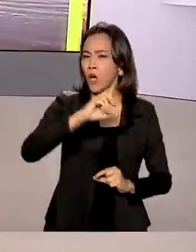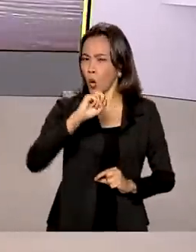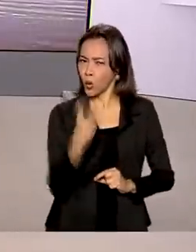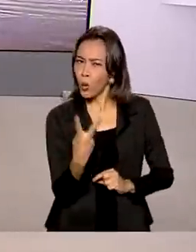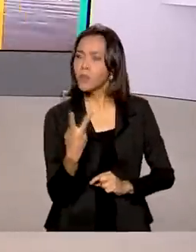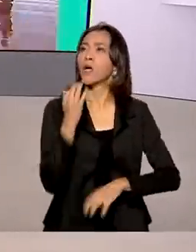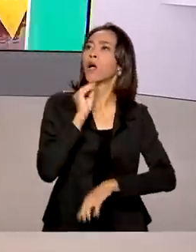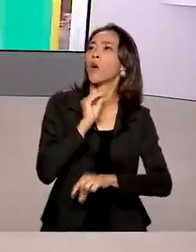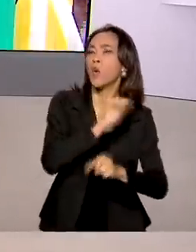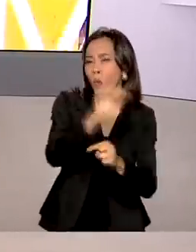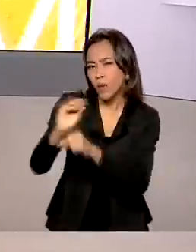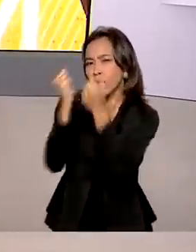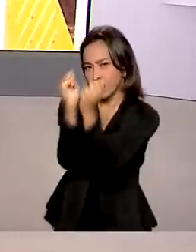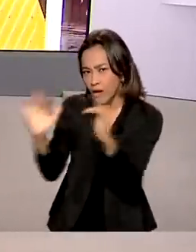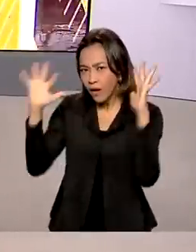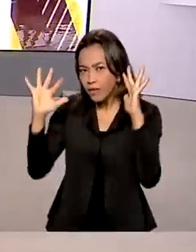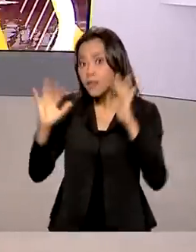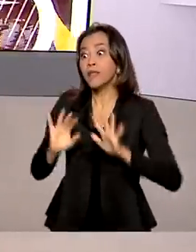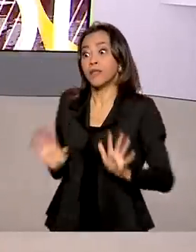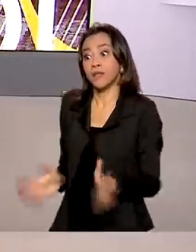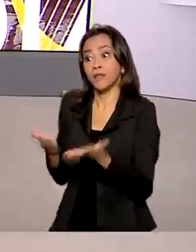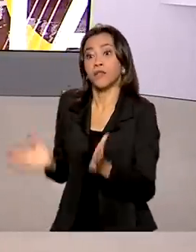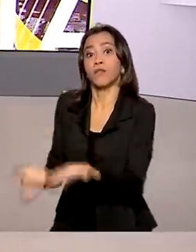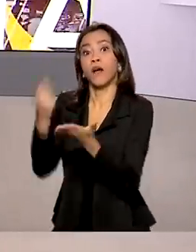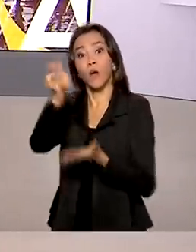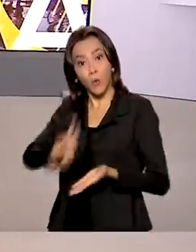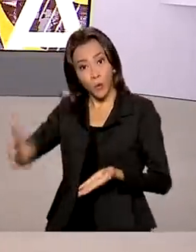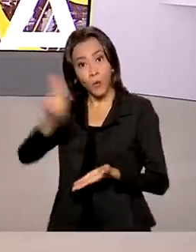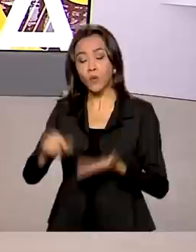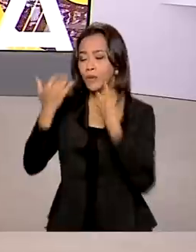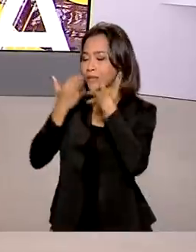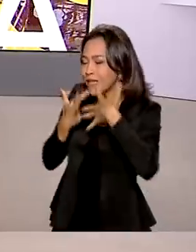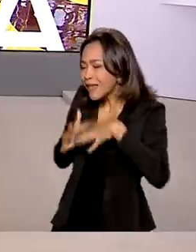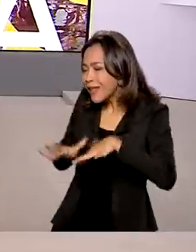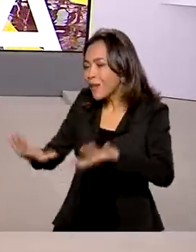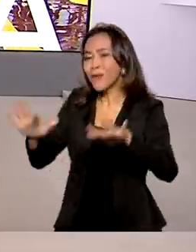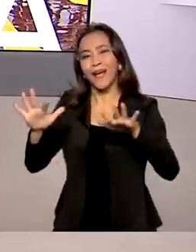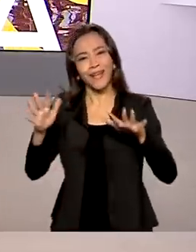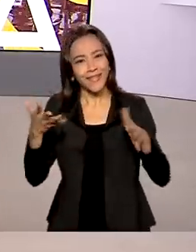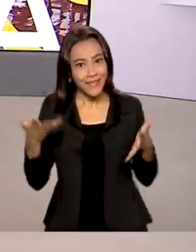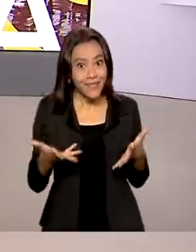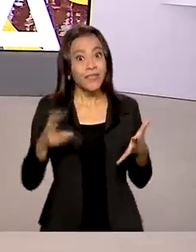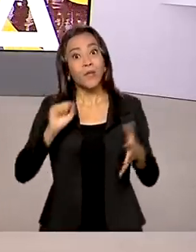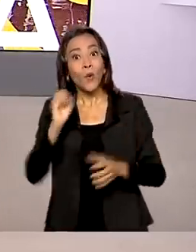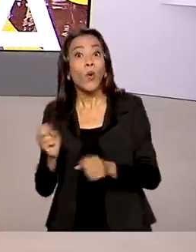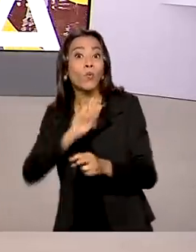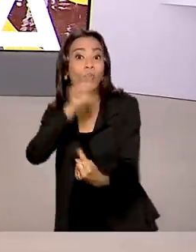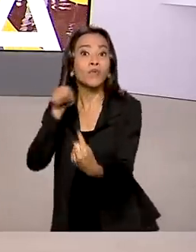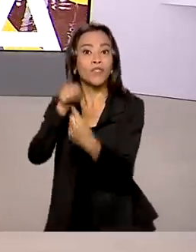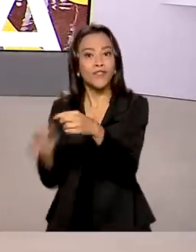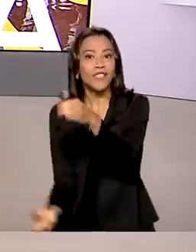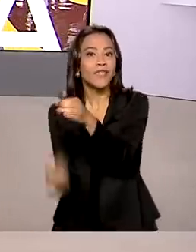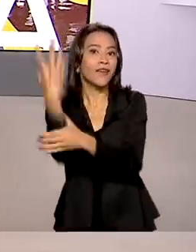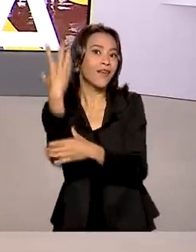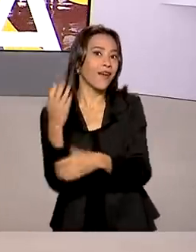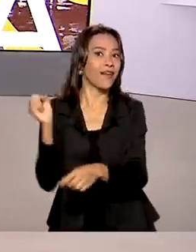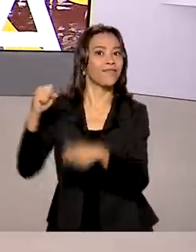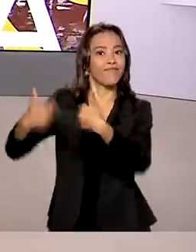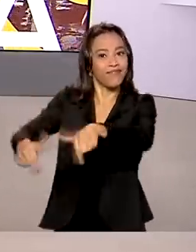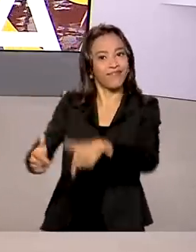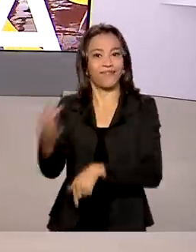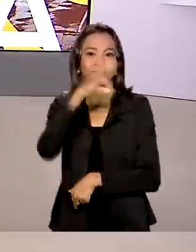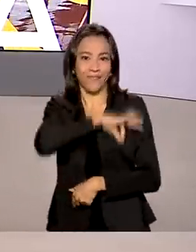conservar florestas e incentivar o uso racional de recursos naturais com geração de emprego e renda. Essas são as